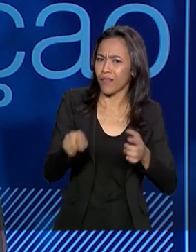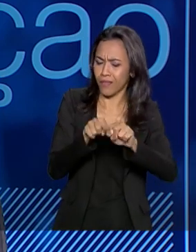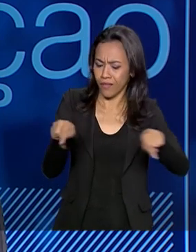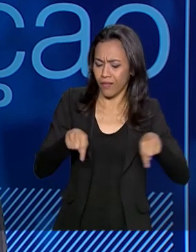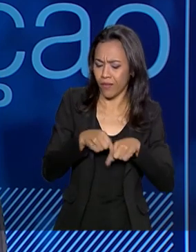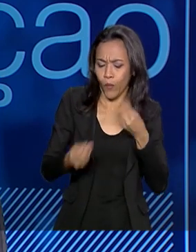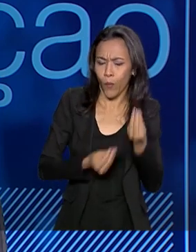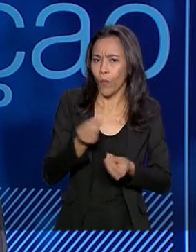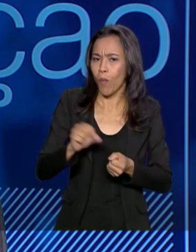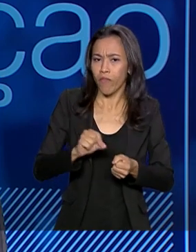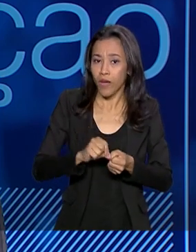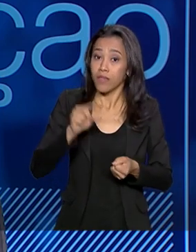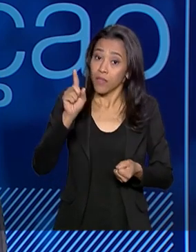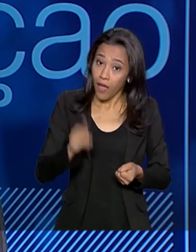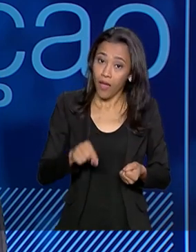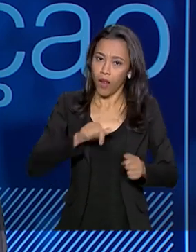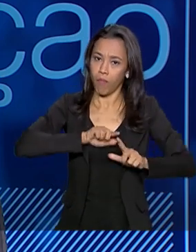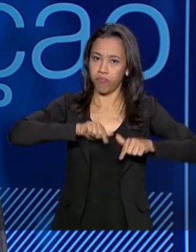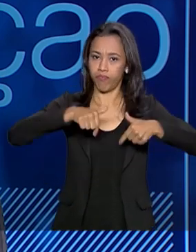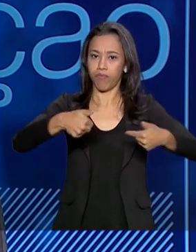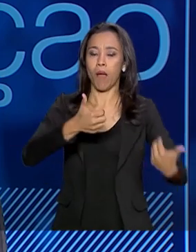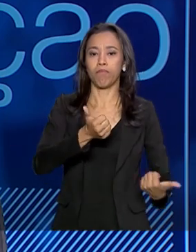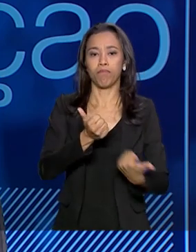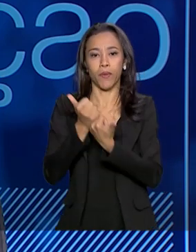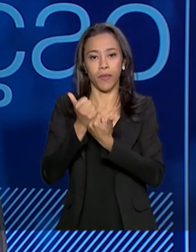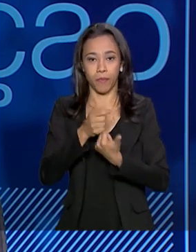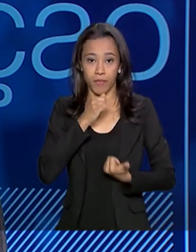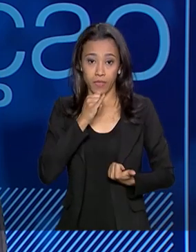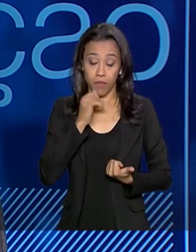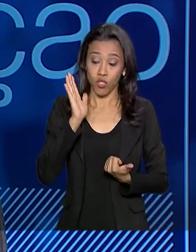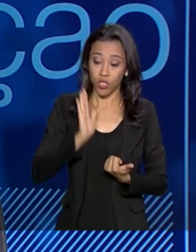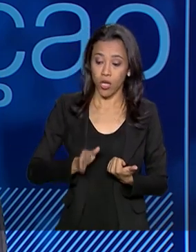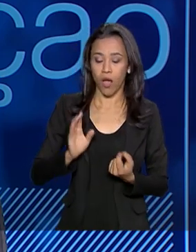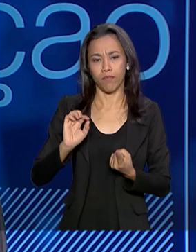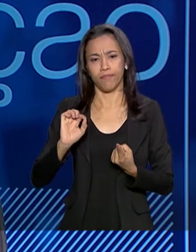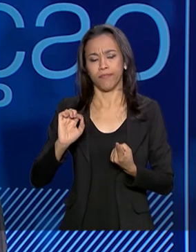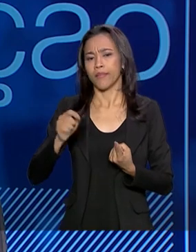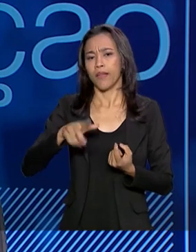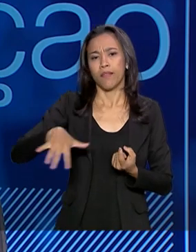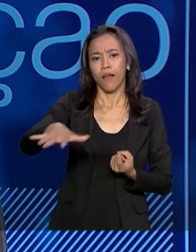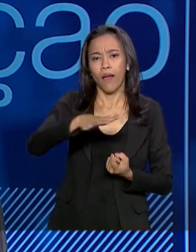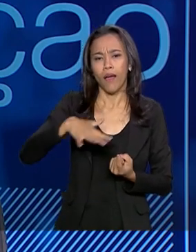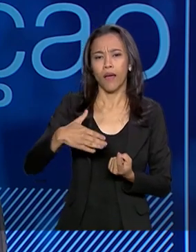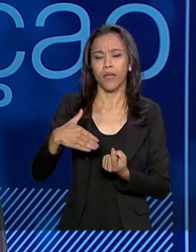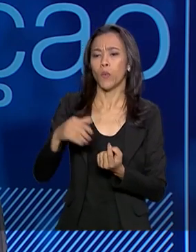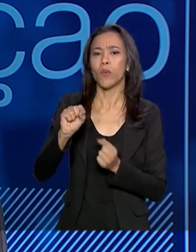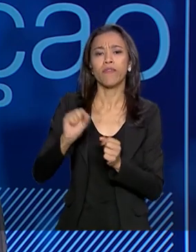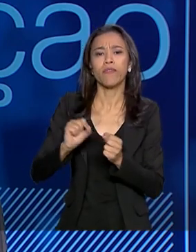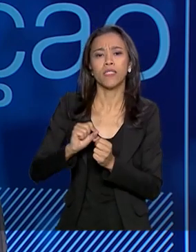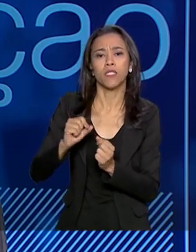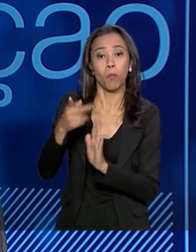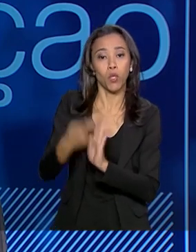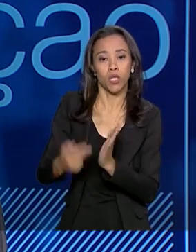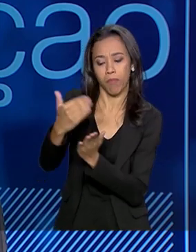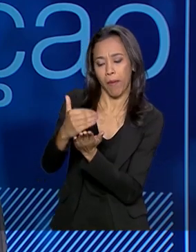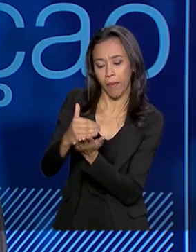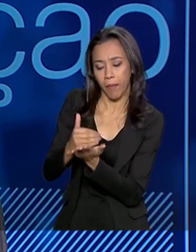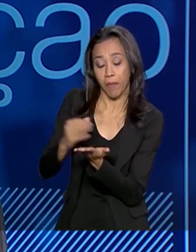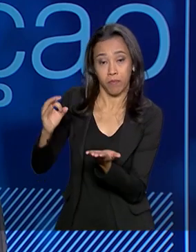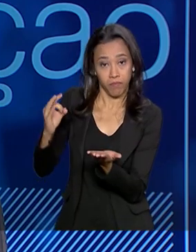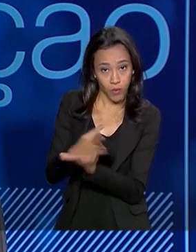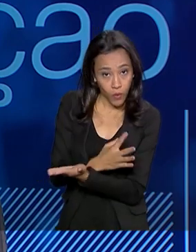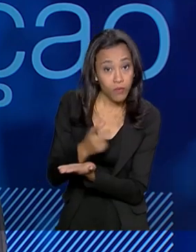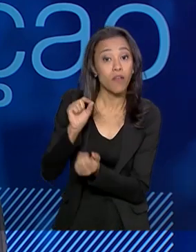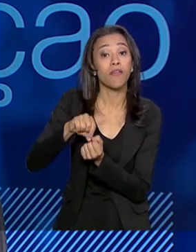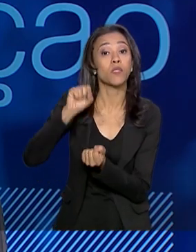Secretaria Executiva do Conselho. Então, depois de definidos todos esses empreendimentos que entram na carteira do PPI, qual é o follow-up do dia